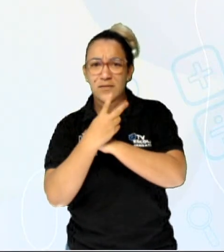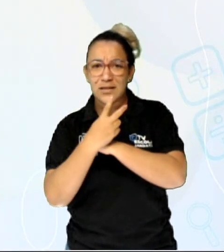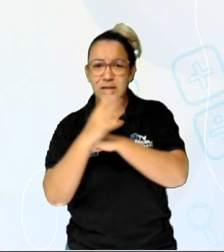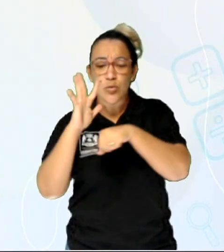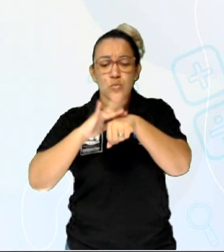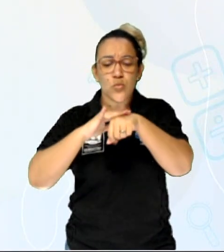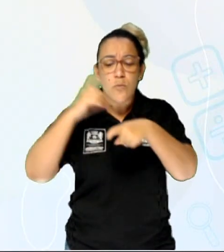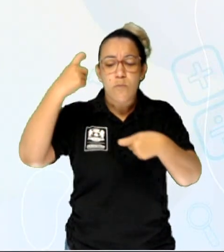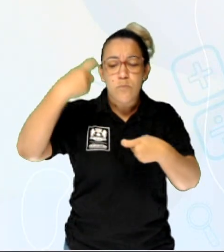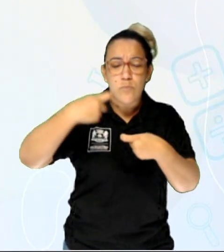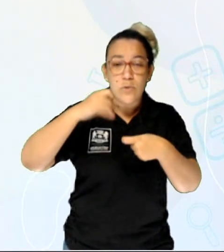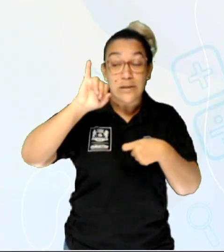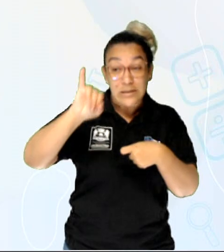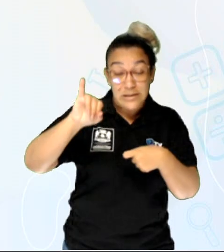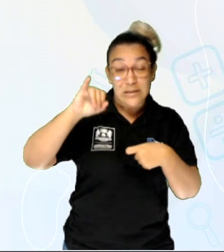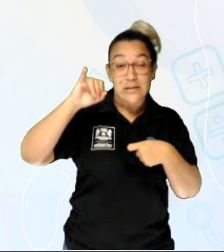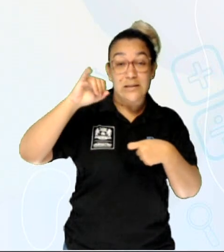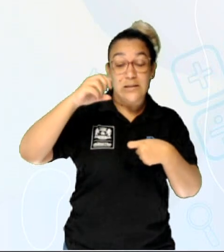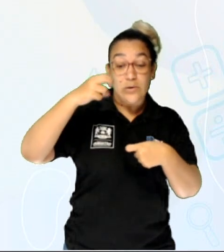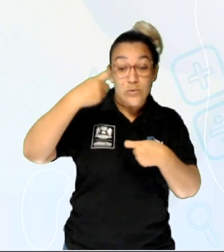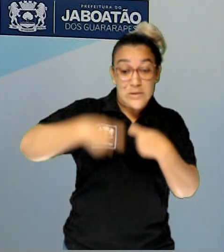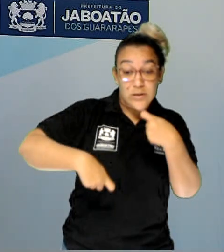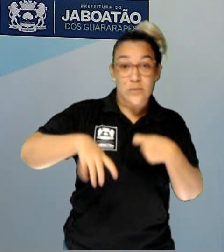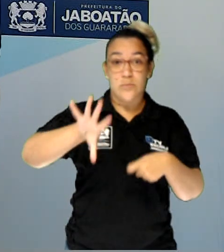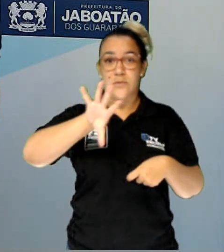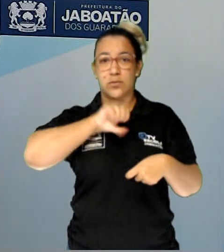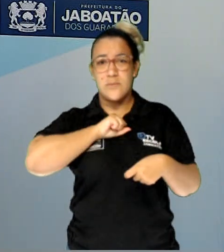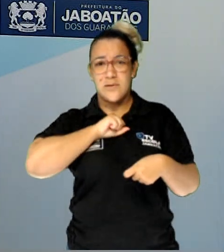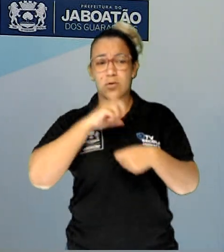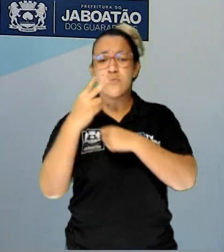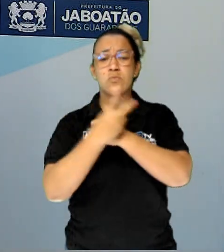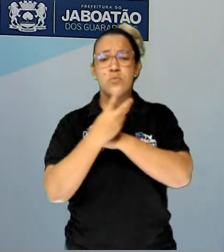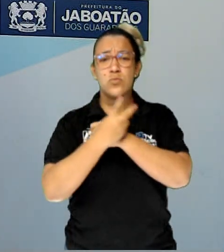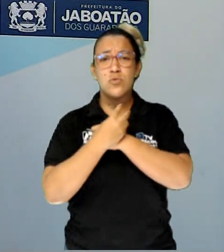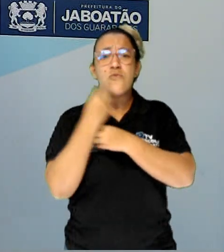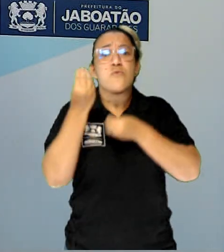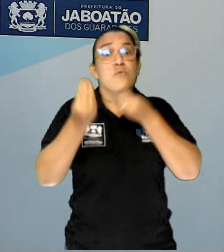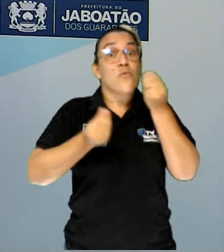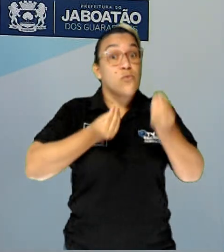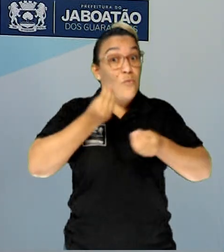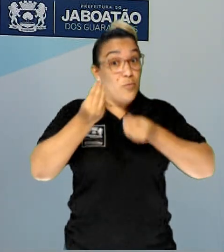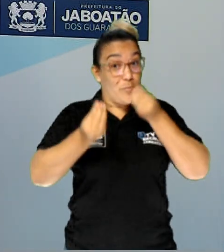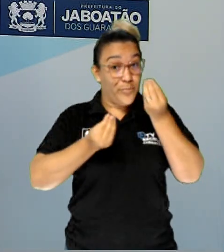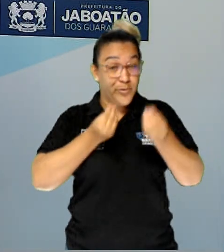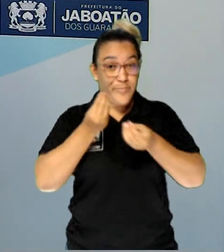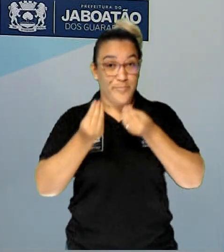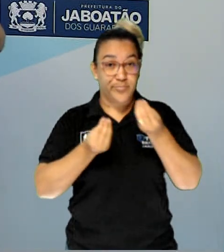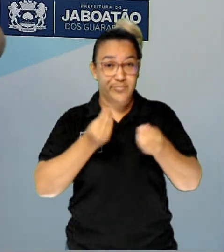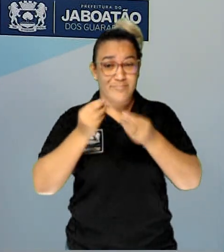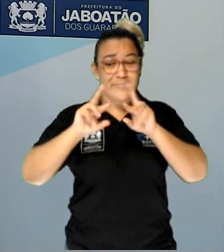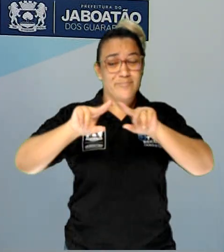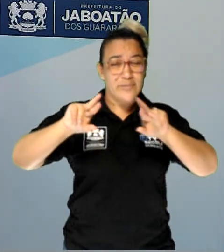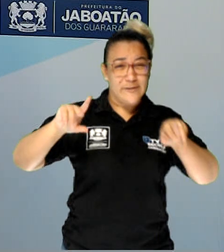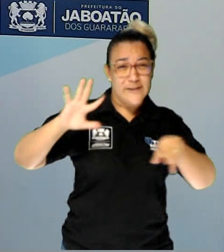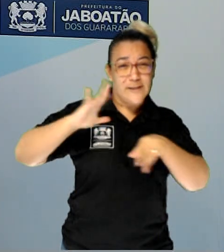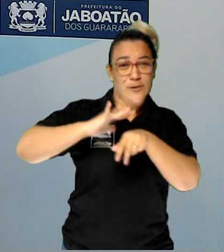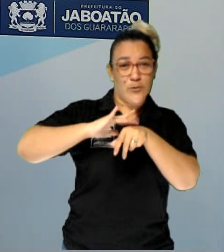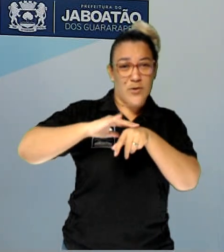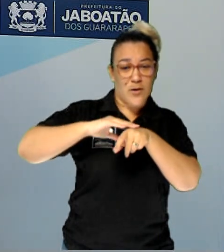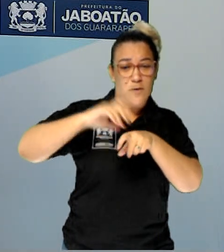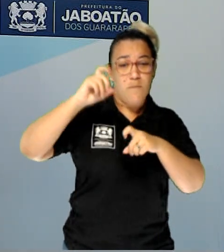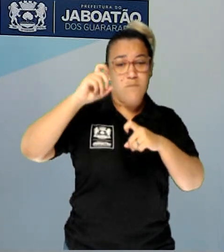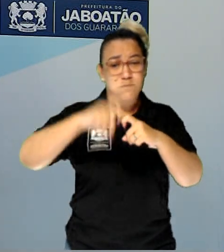das ISTs, né? Qual é a forma que você pode prevenir dessas e das várias outras doenças